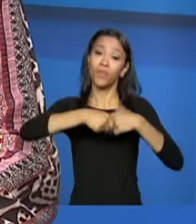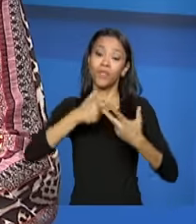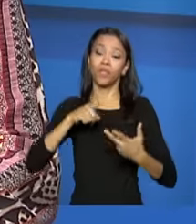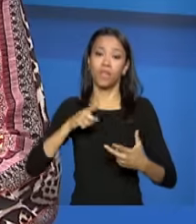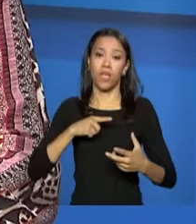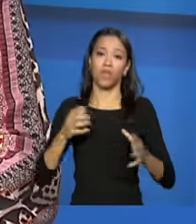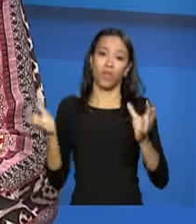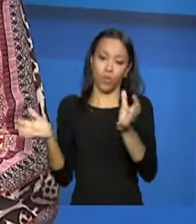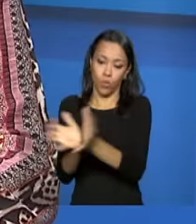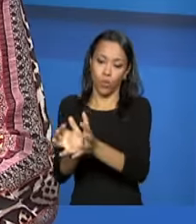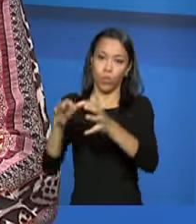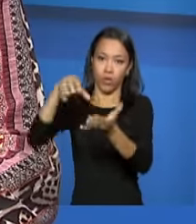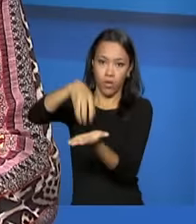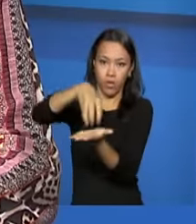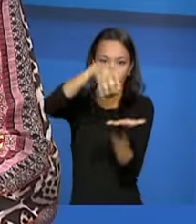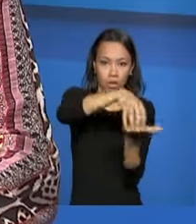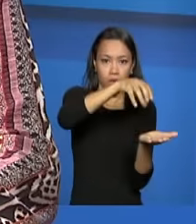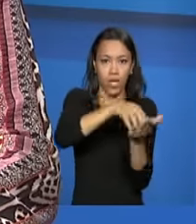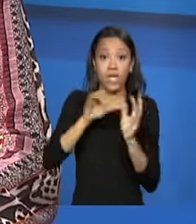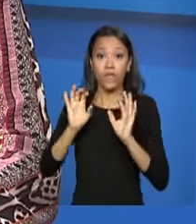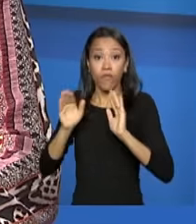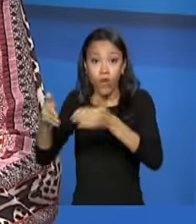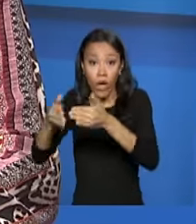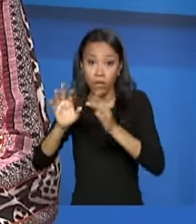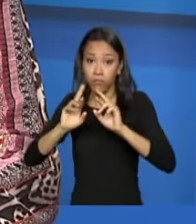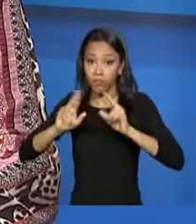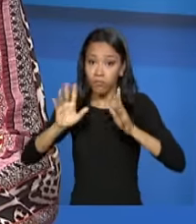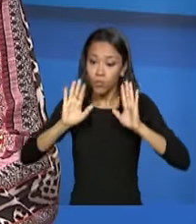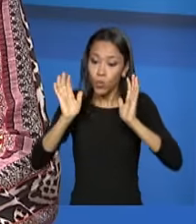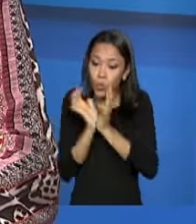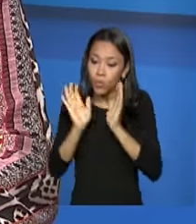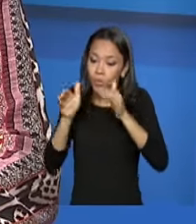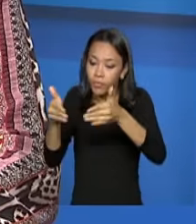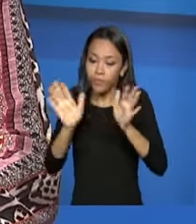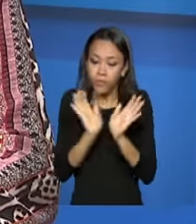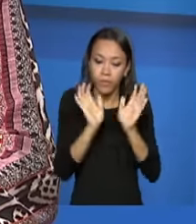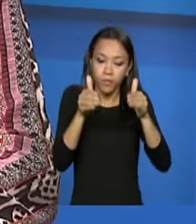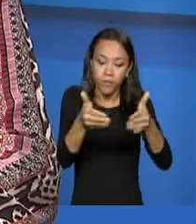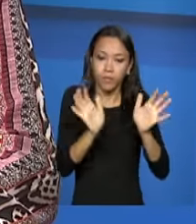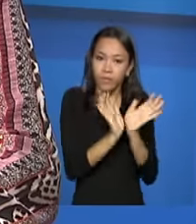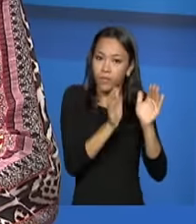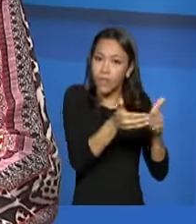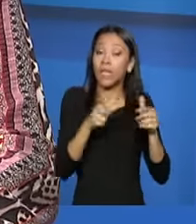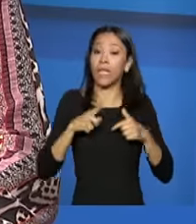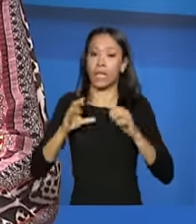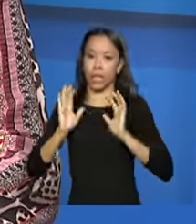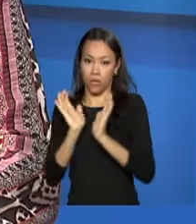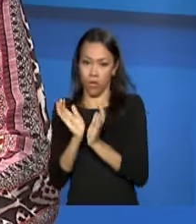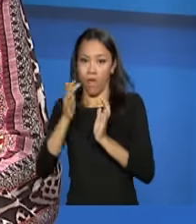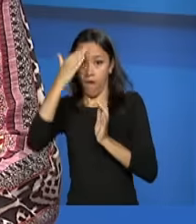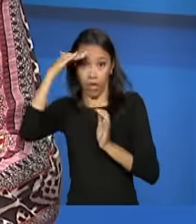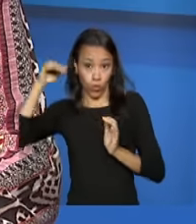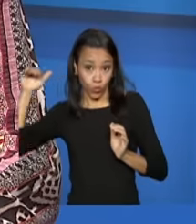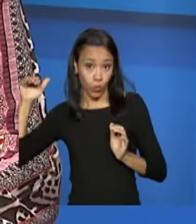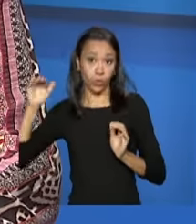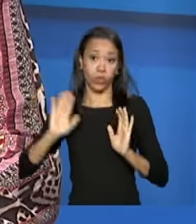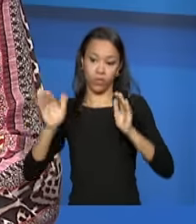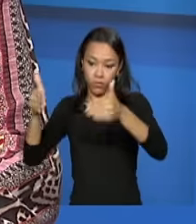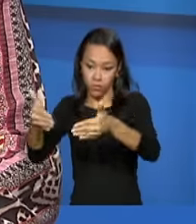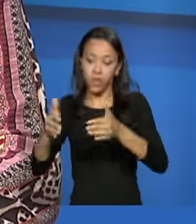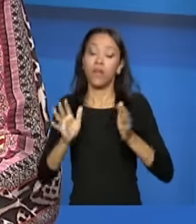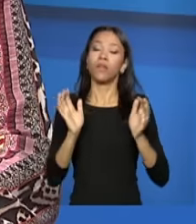O acolhimento institucional, ele é pensado para pessoas adultas e famílias, e também para crianças e